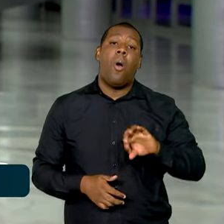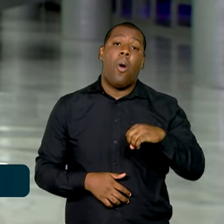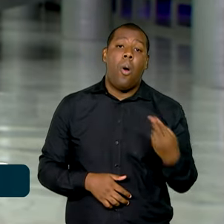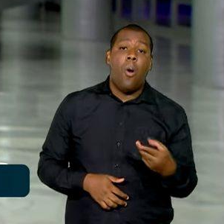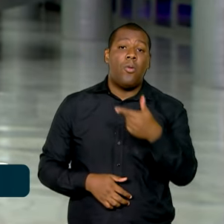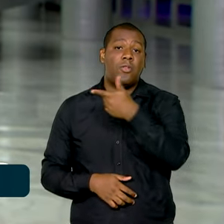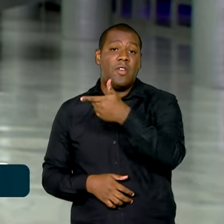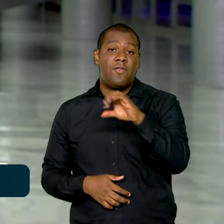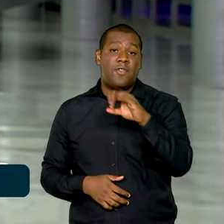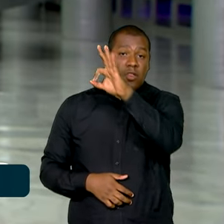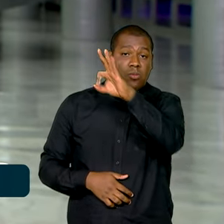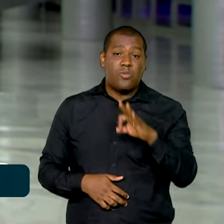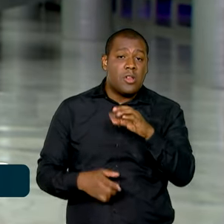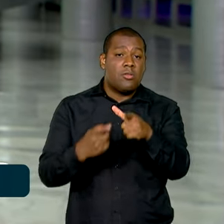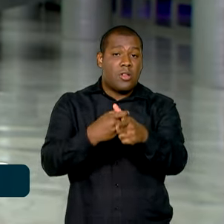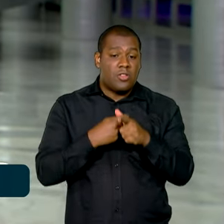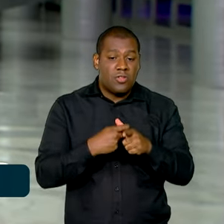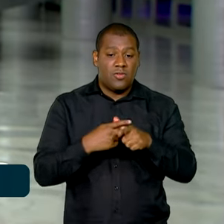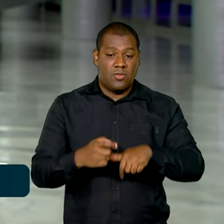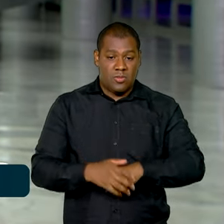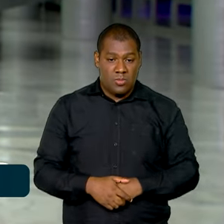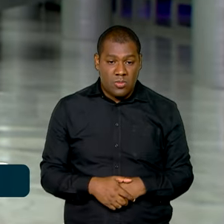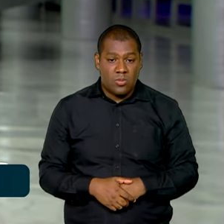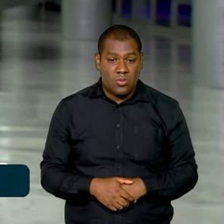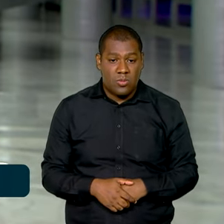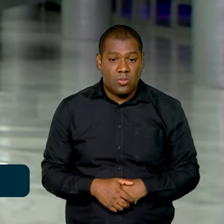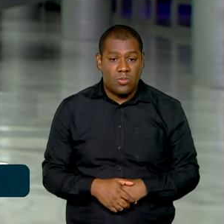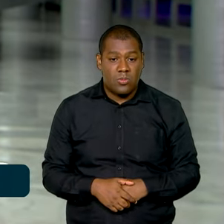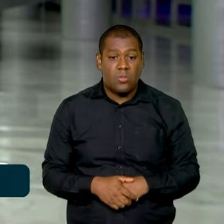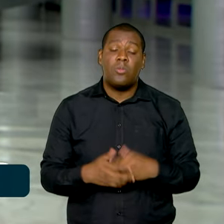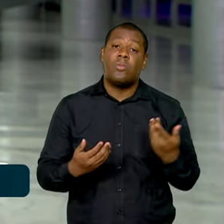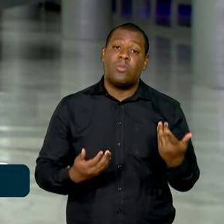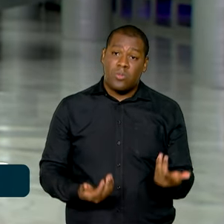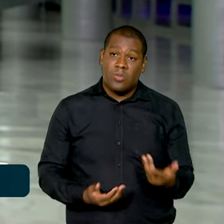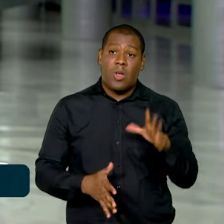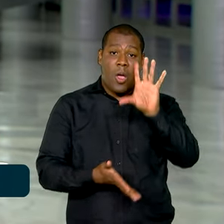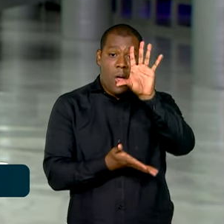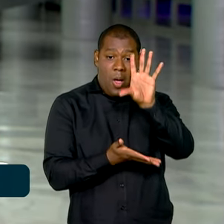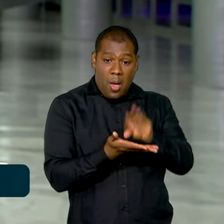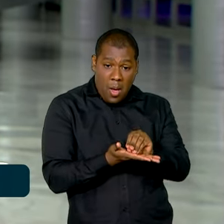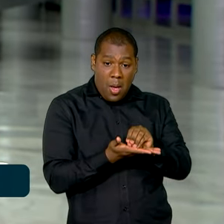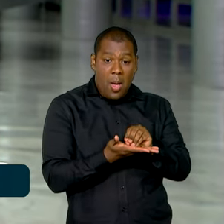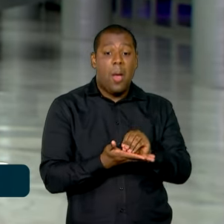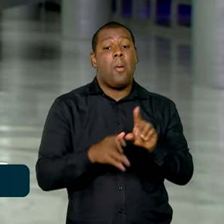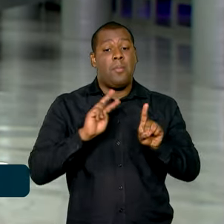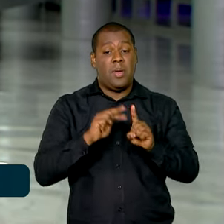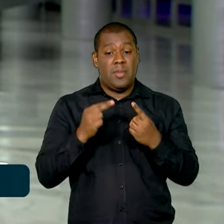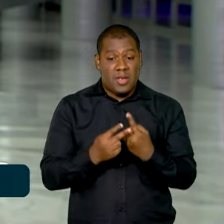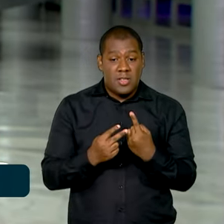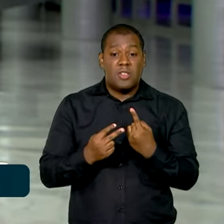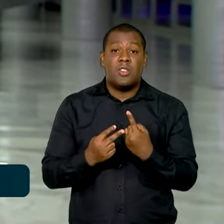% do que deve. Neste ano, o Fisco espera receber 43 milhões de declarações.